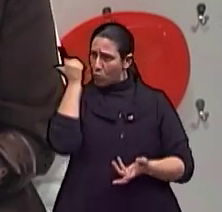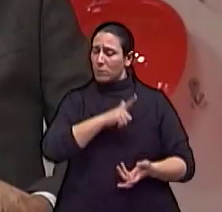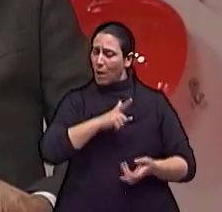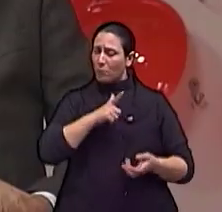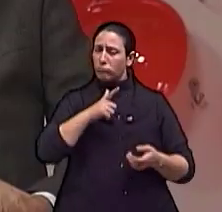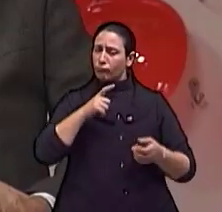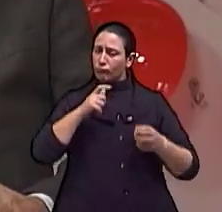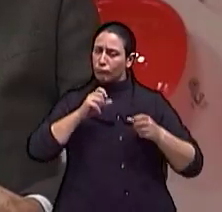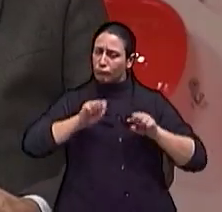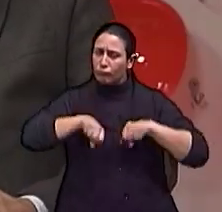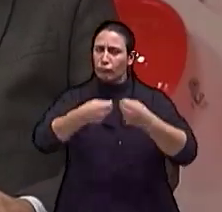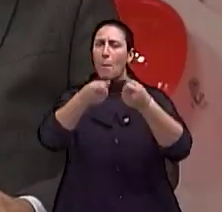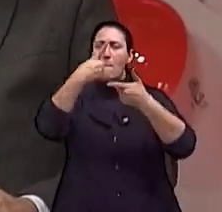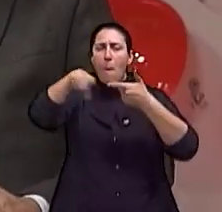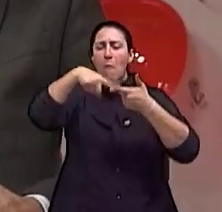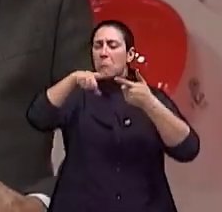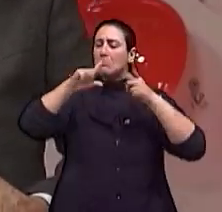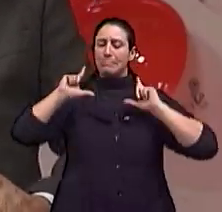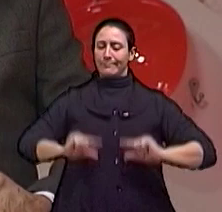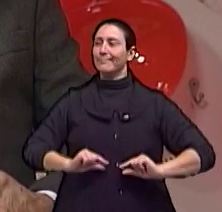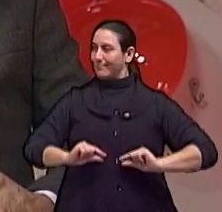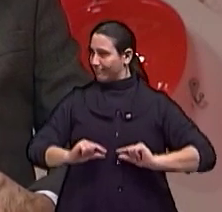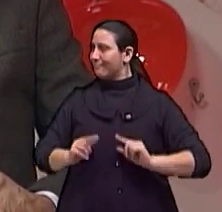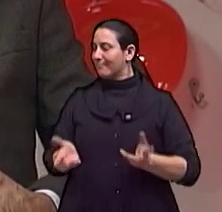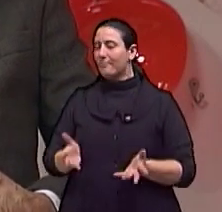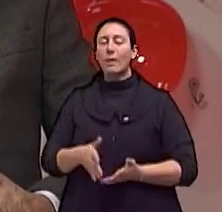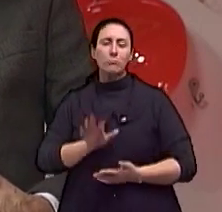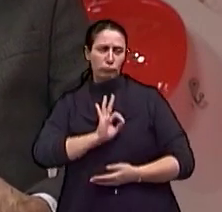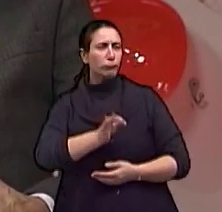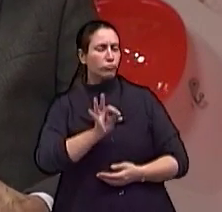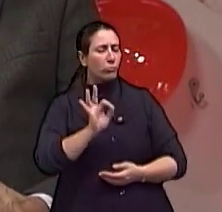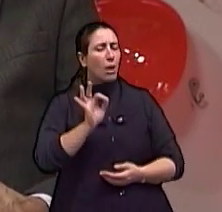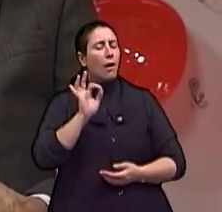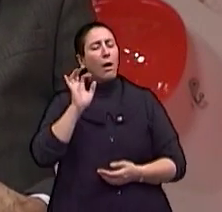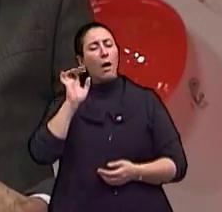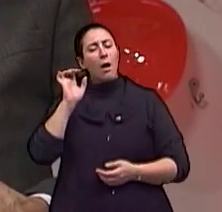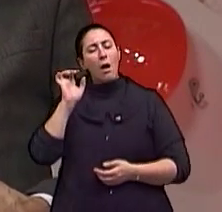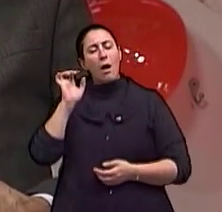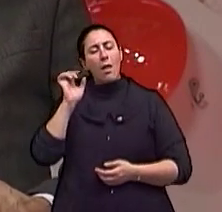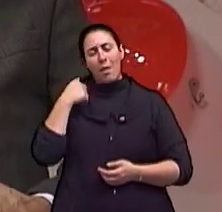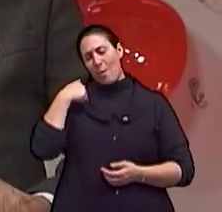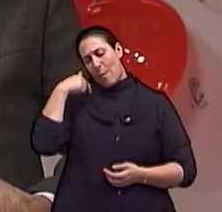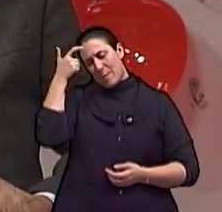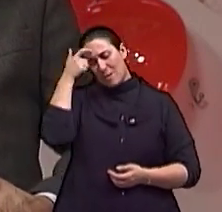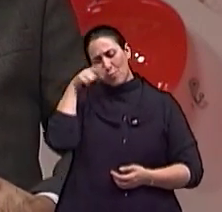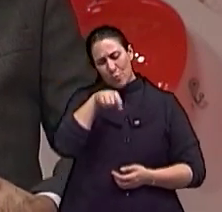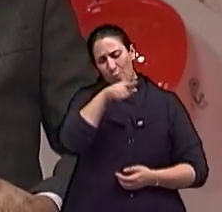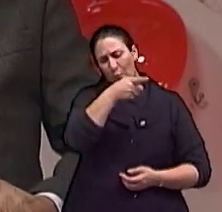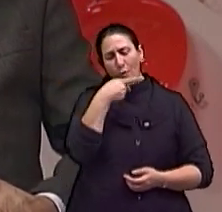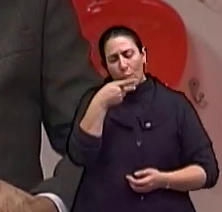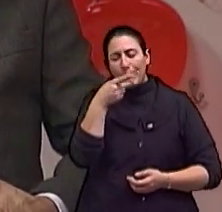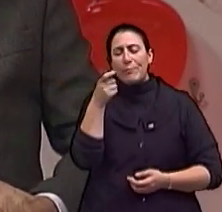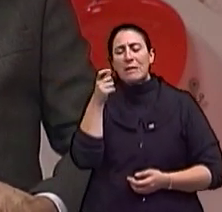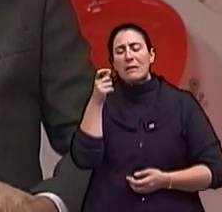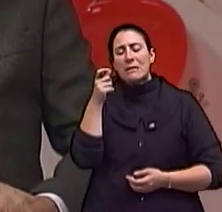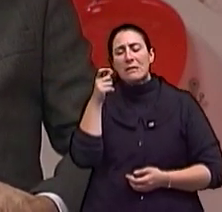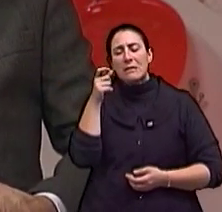situações, é ou não é? Com certeza. Mas eu estava pensando sobre isso, né? Na verdade, a gente